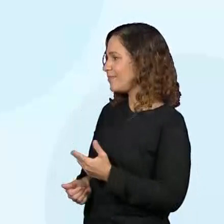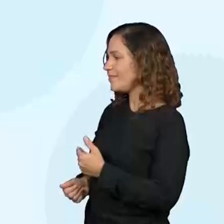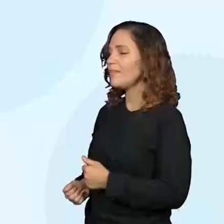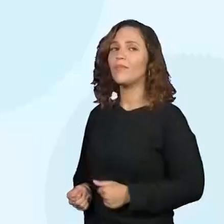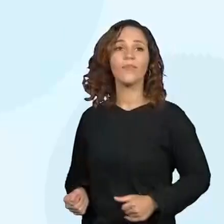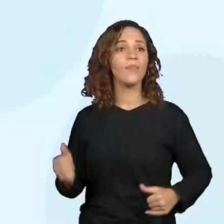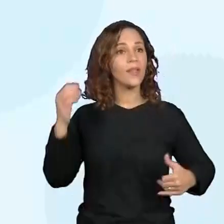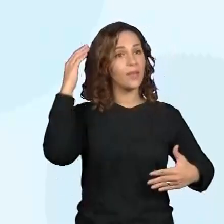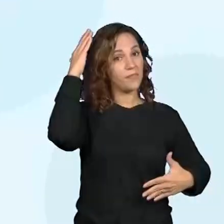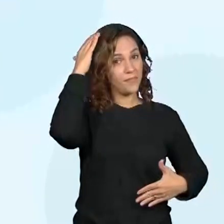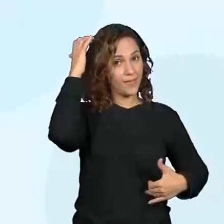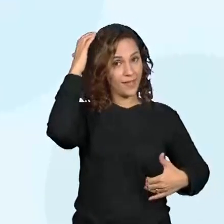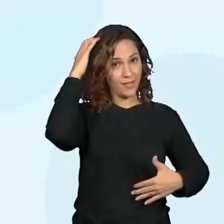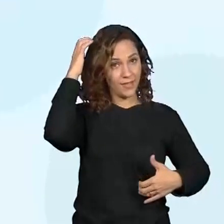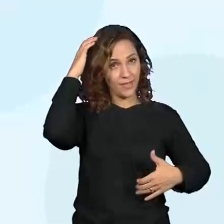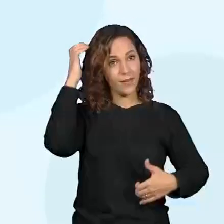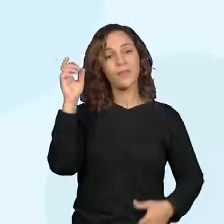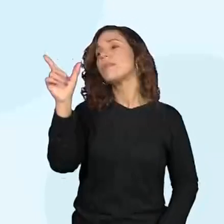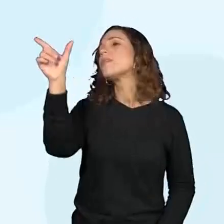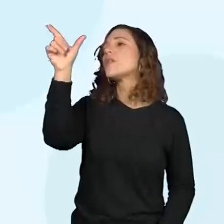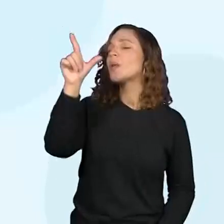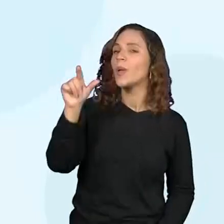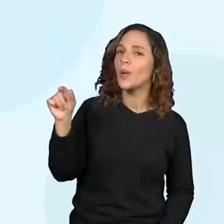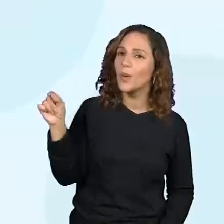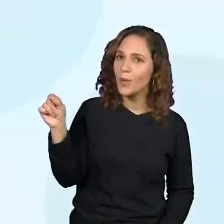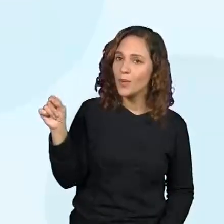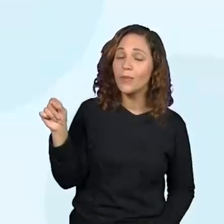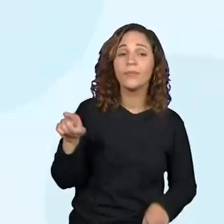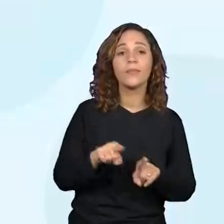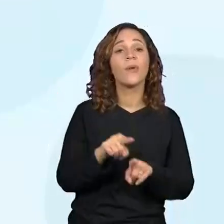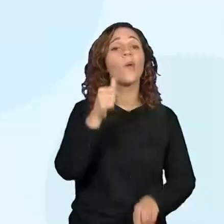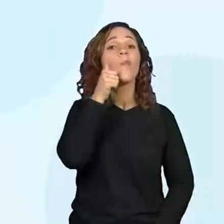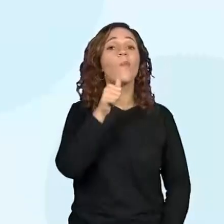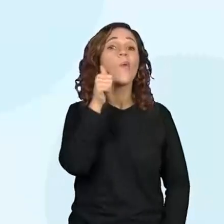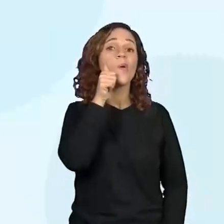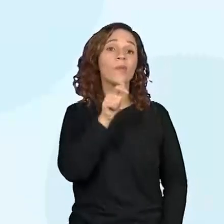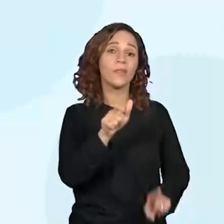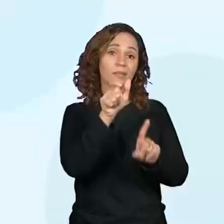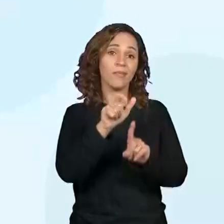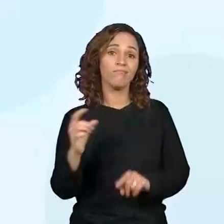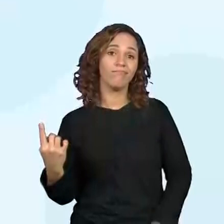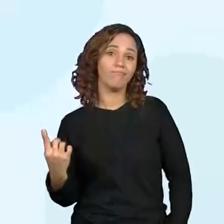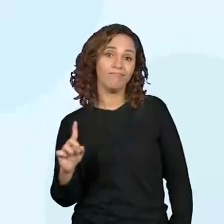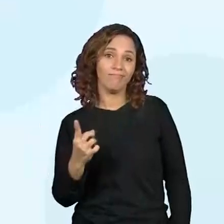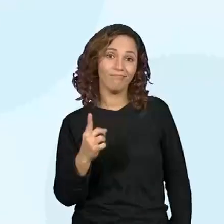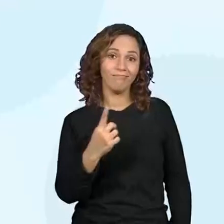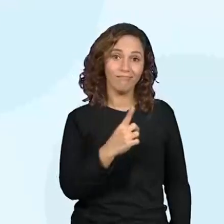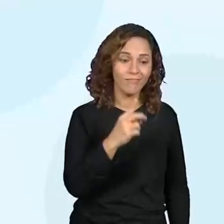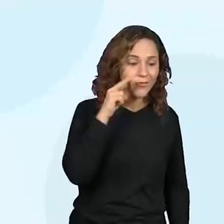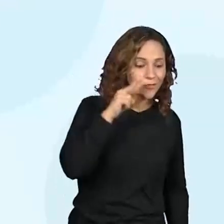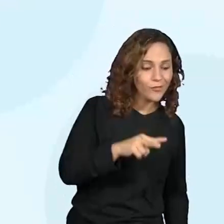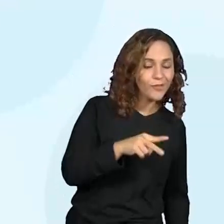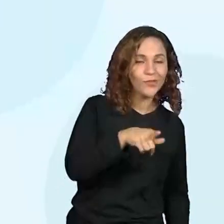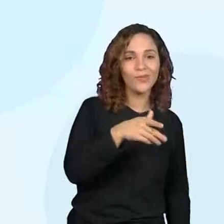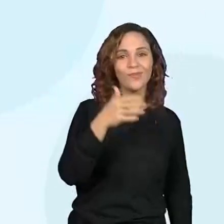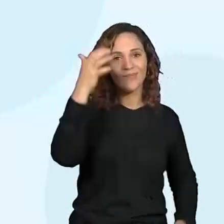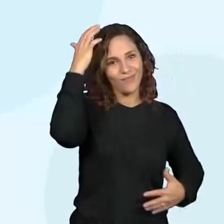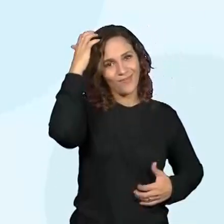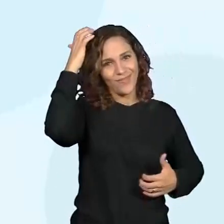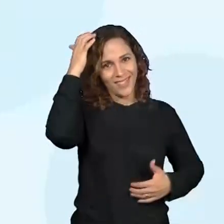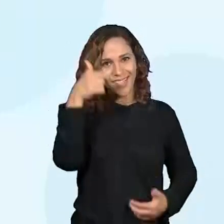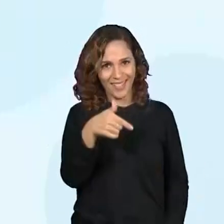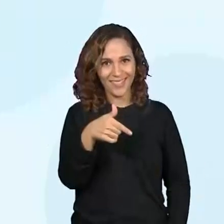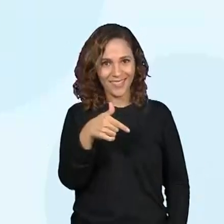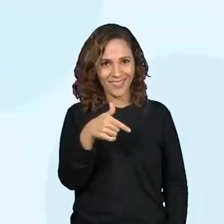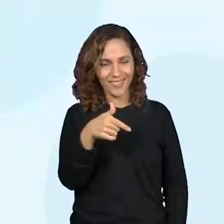Macaquinho. A lua. E a moça que aparece no finalzinho aí da história. Você lembra da moça?